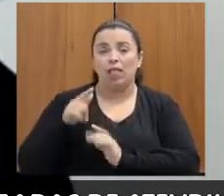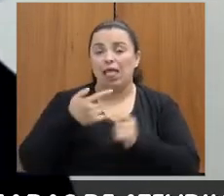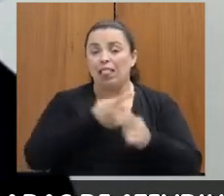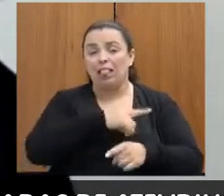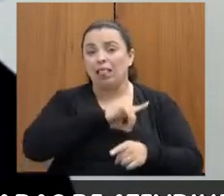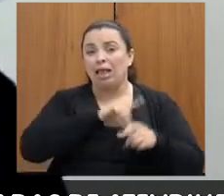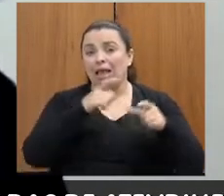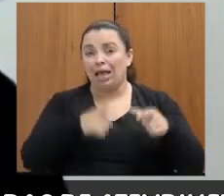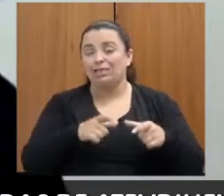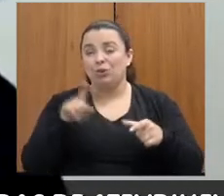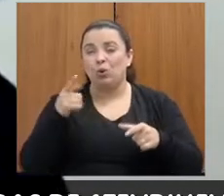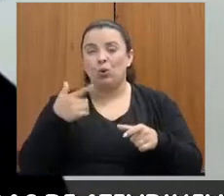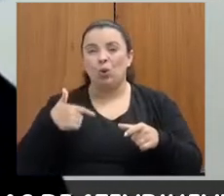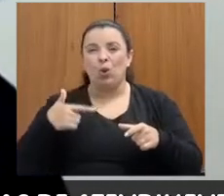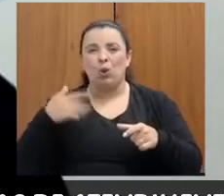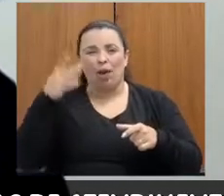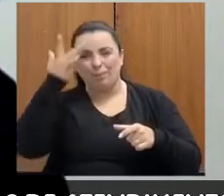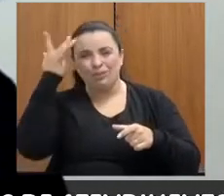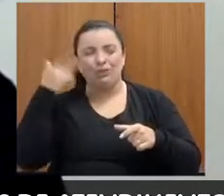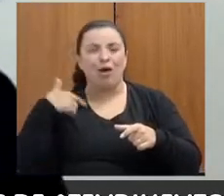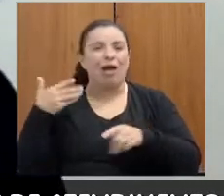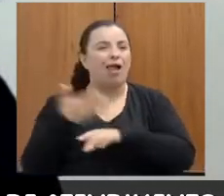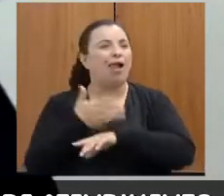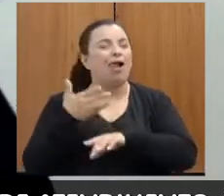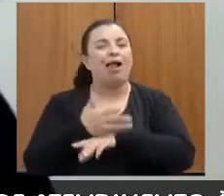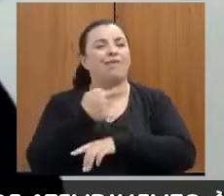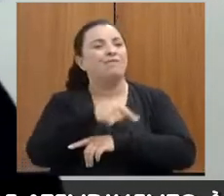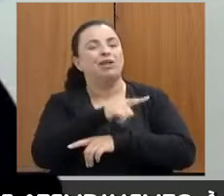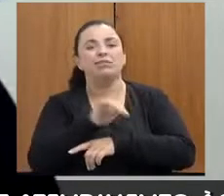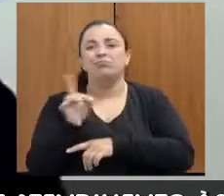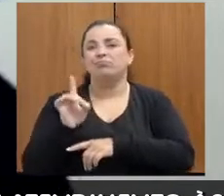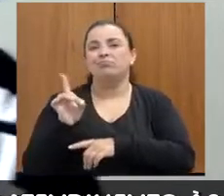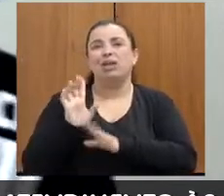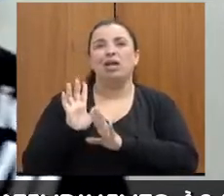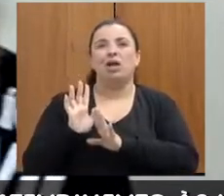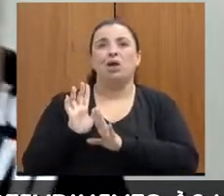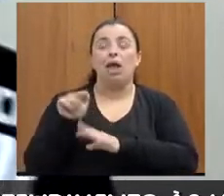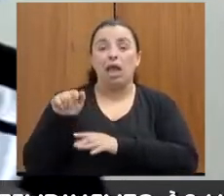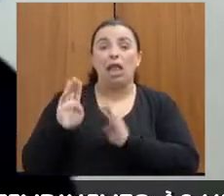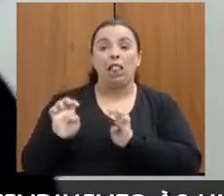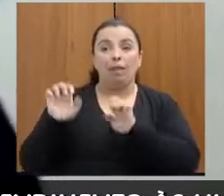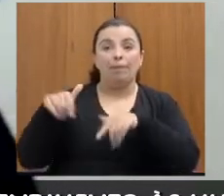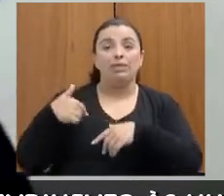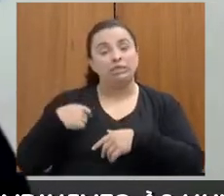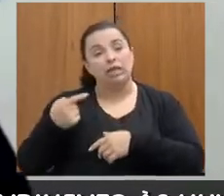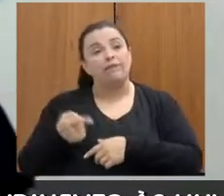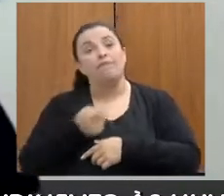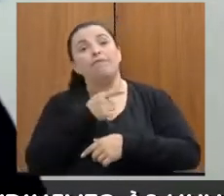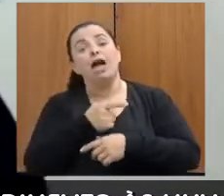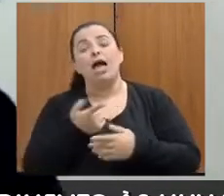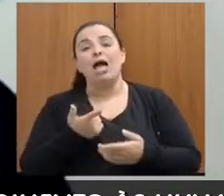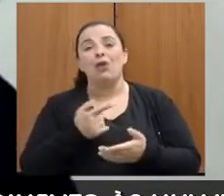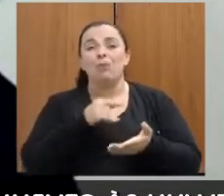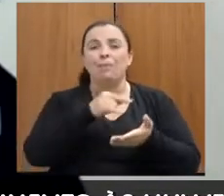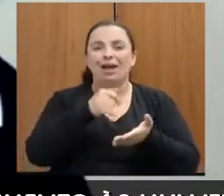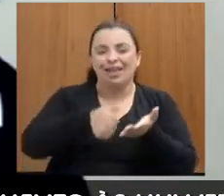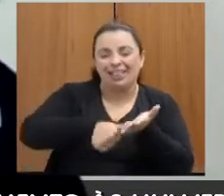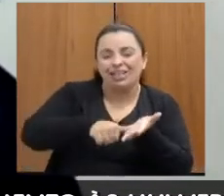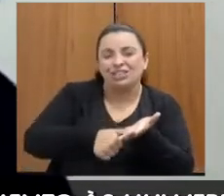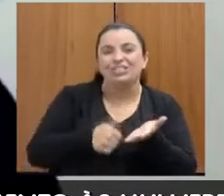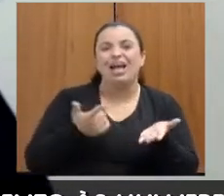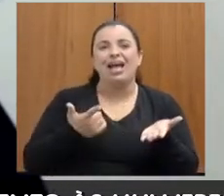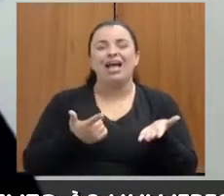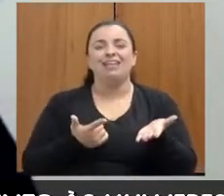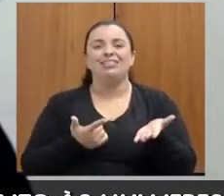Geralmente, quando eles adentram aqui na delegacia, eles falam não, eu vim aqui tirar a identidade ou eu vim resolver algum problema no DETRAN. é até